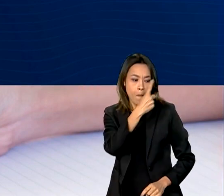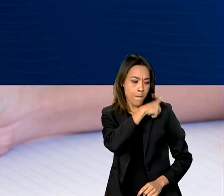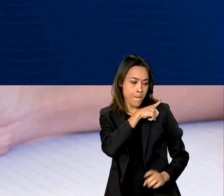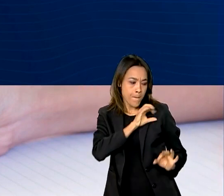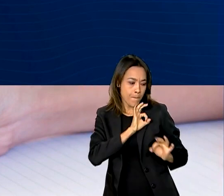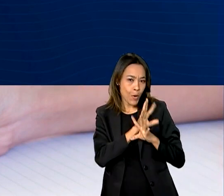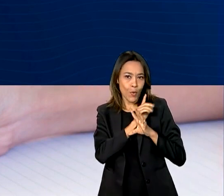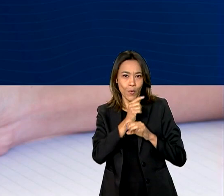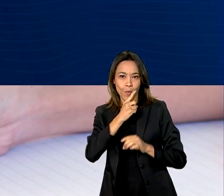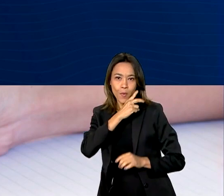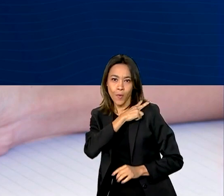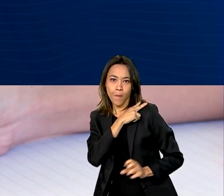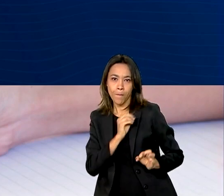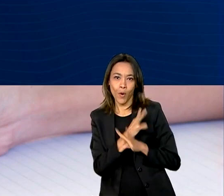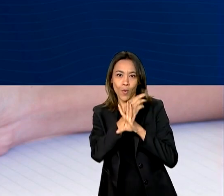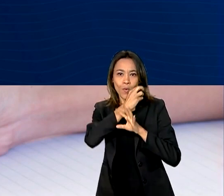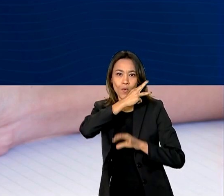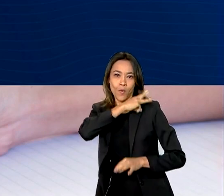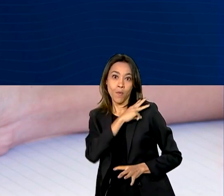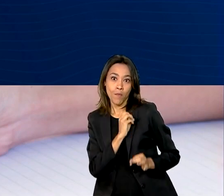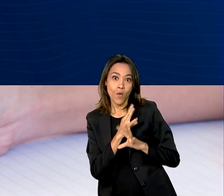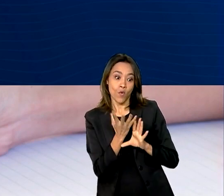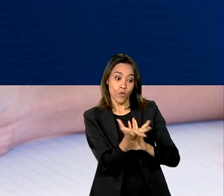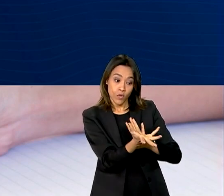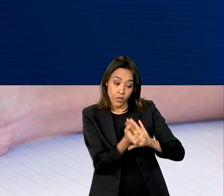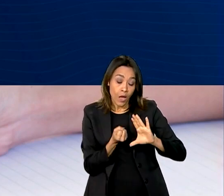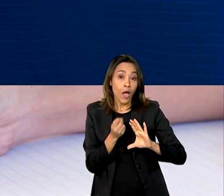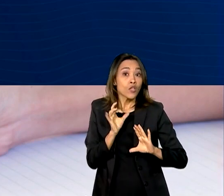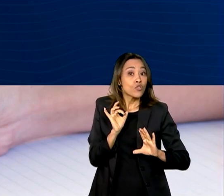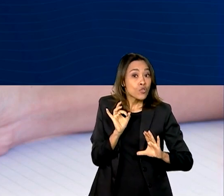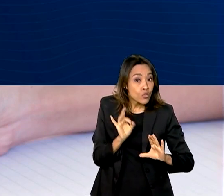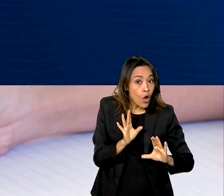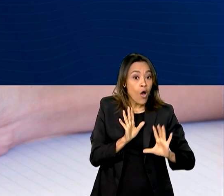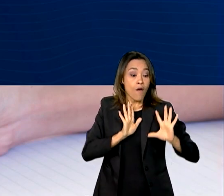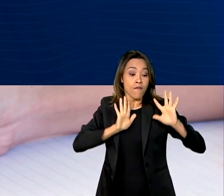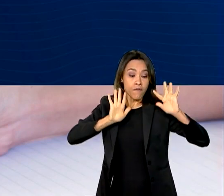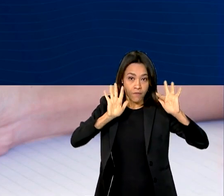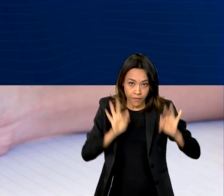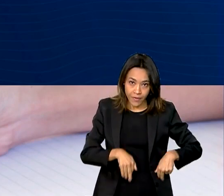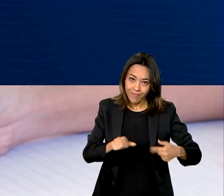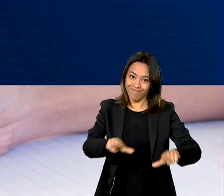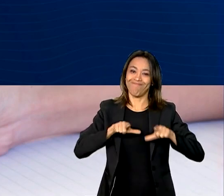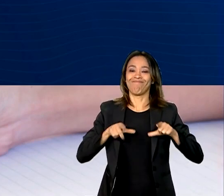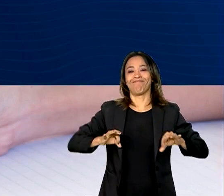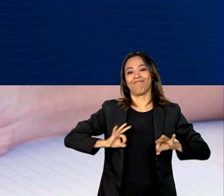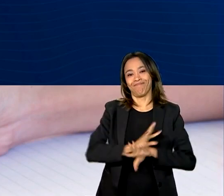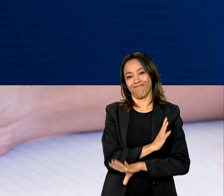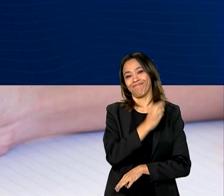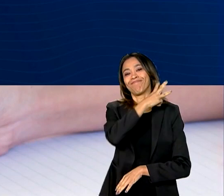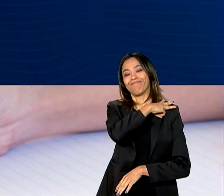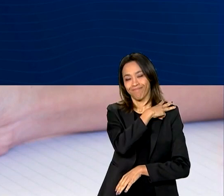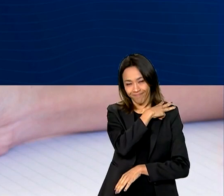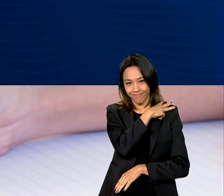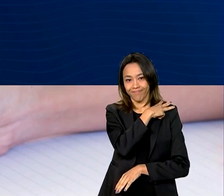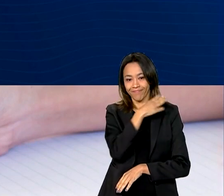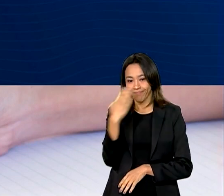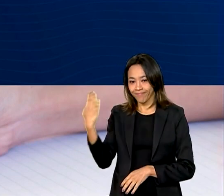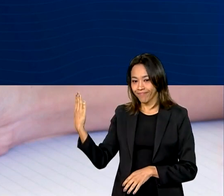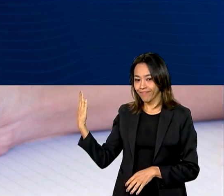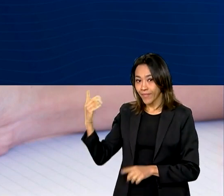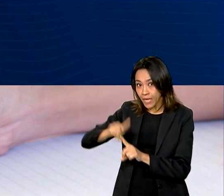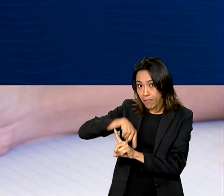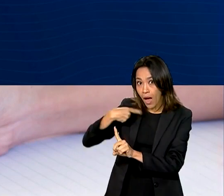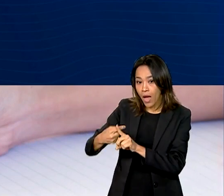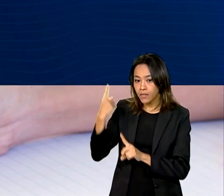ano concluído, que só poderá ser retirado da poupança após a conclusão do ensino médio. E mais